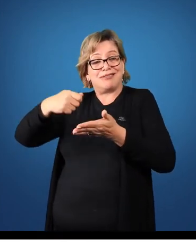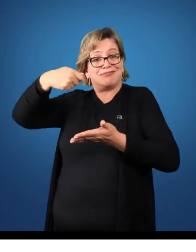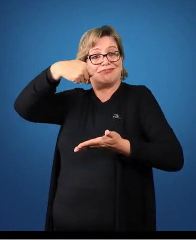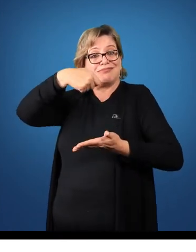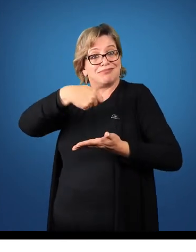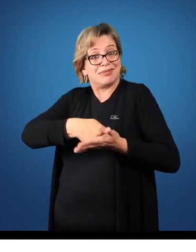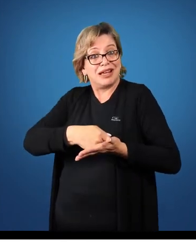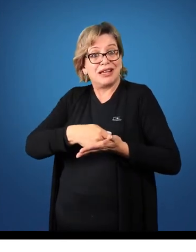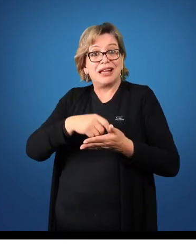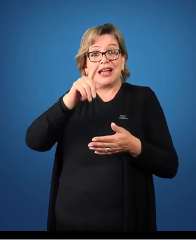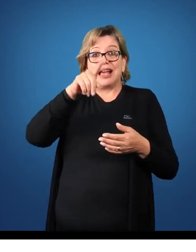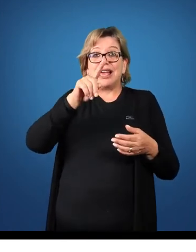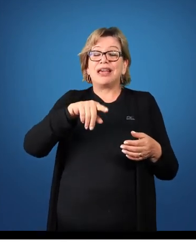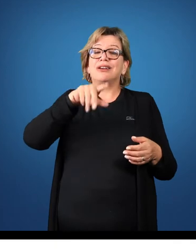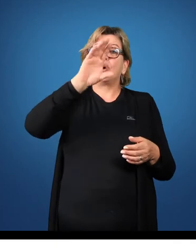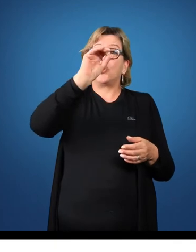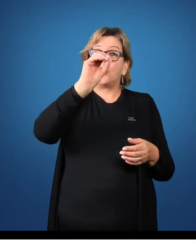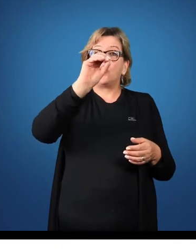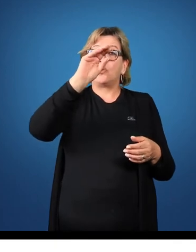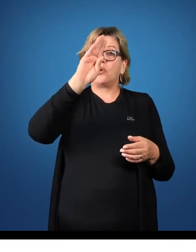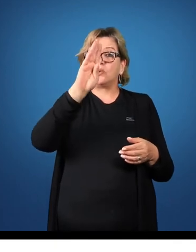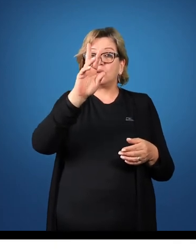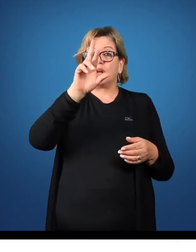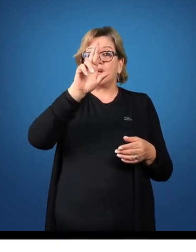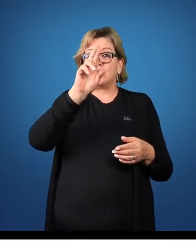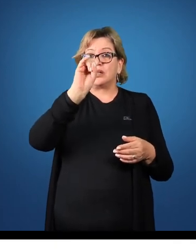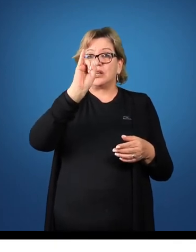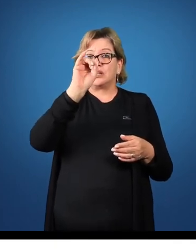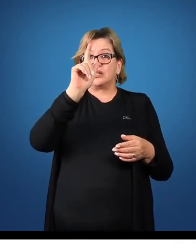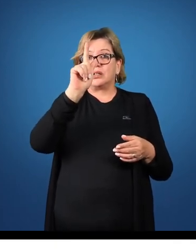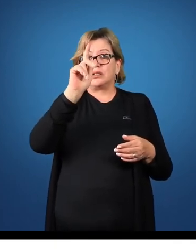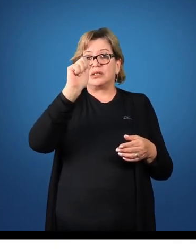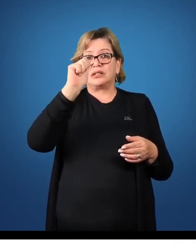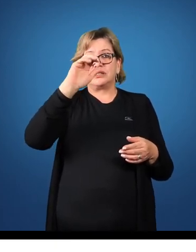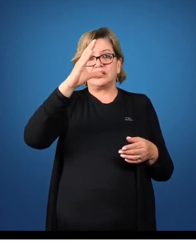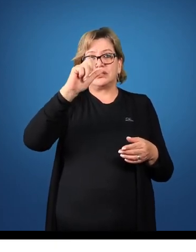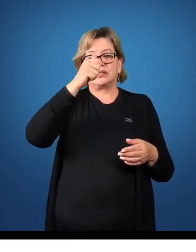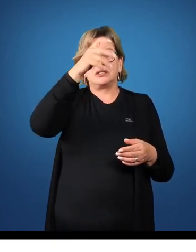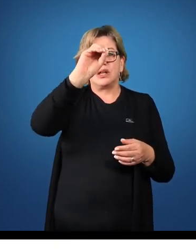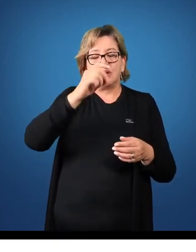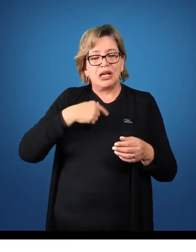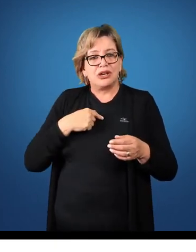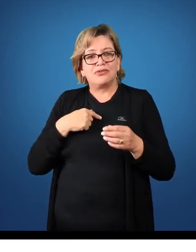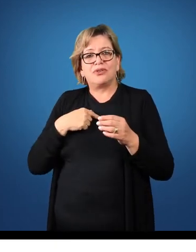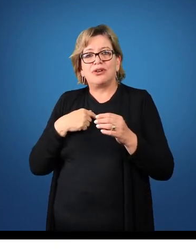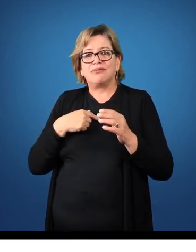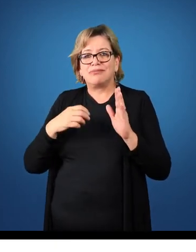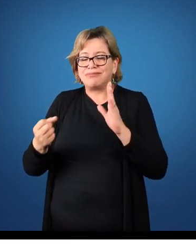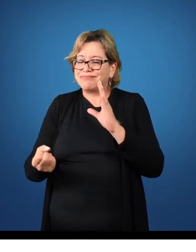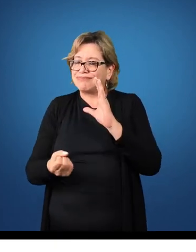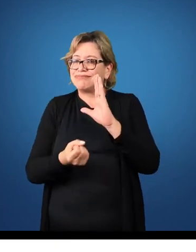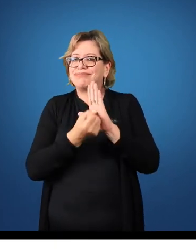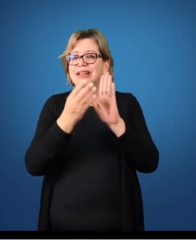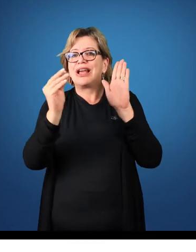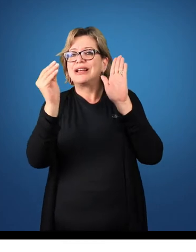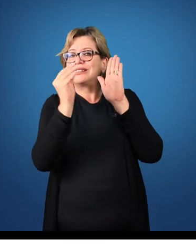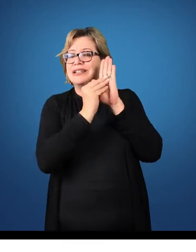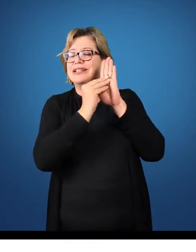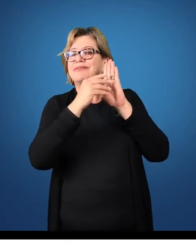antecipou? É uma obrigação que eu tenho. Eu vou lá e crio uma obrigação,